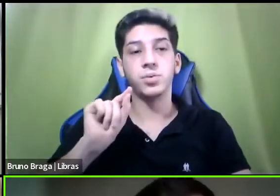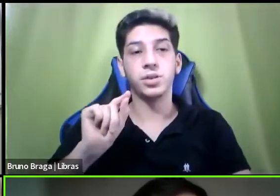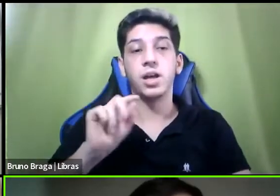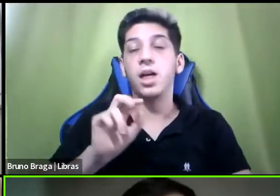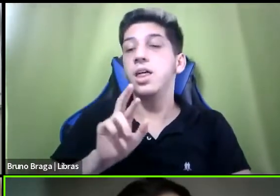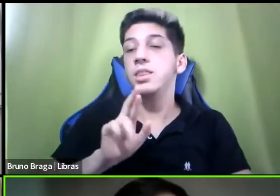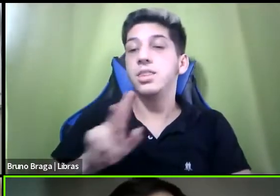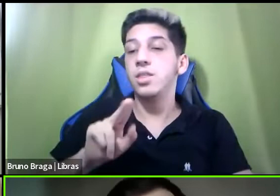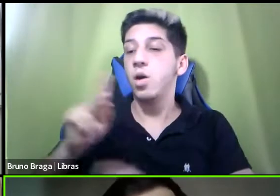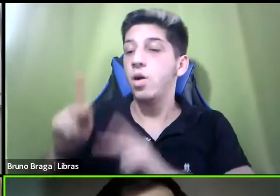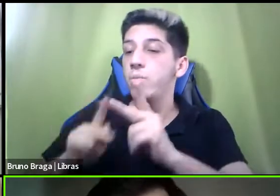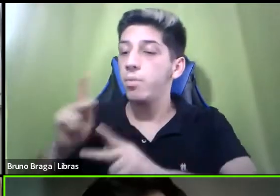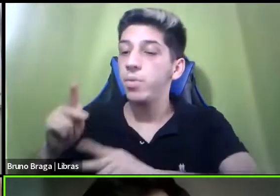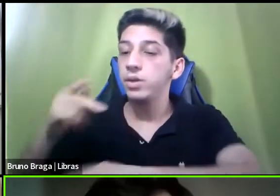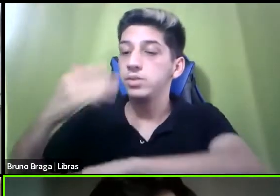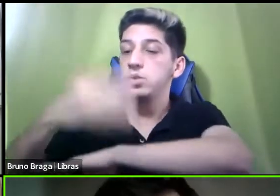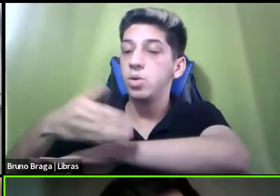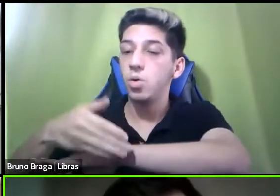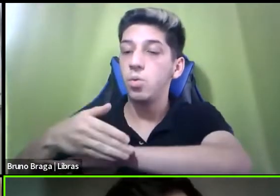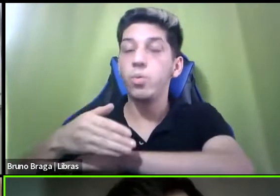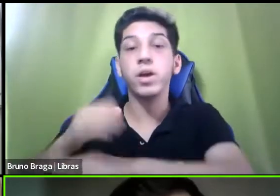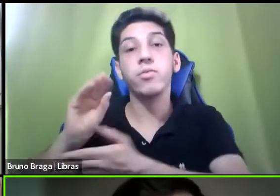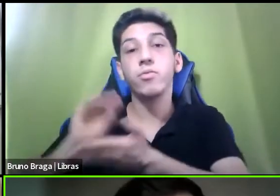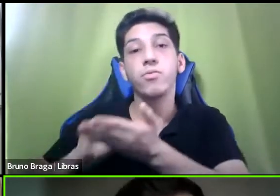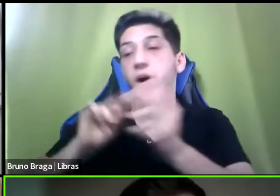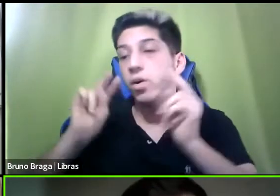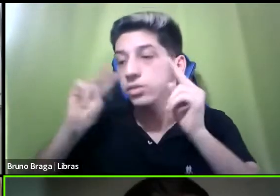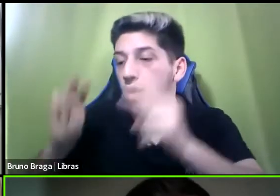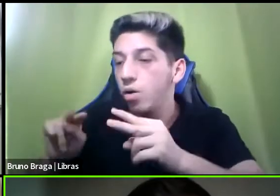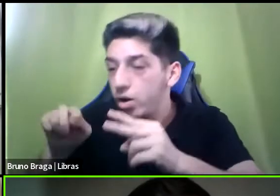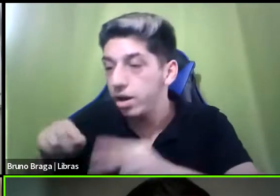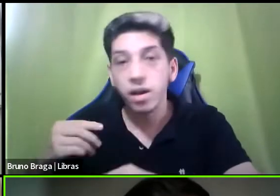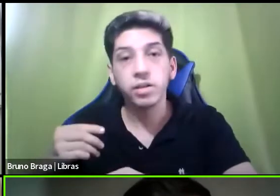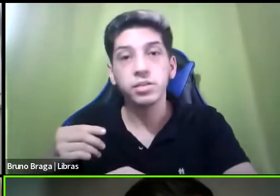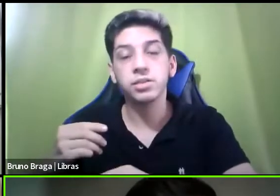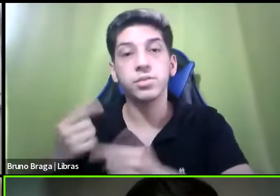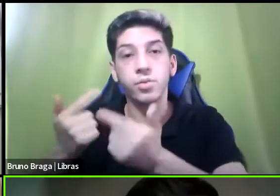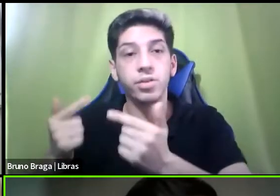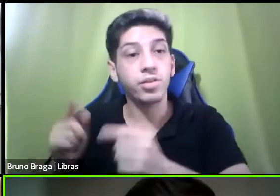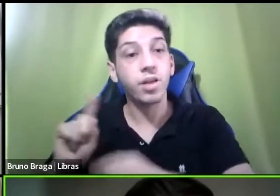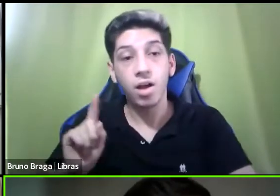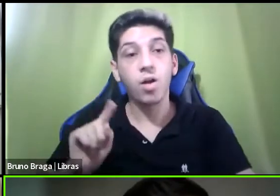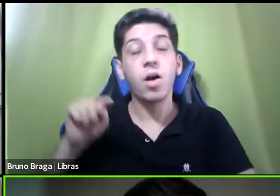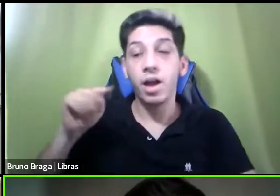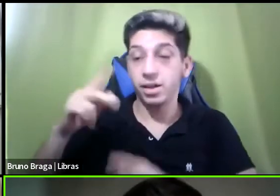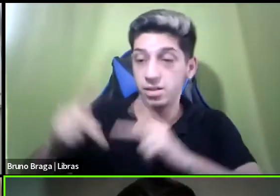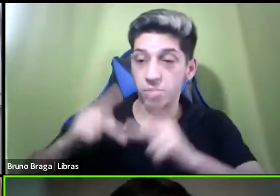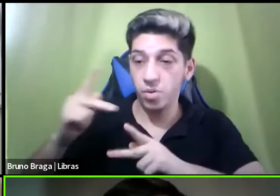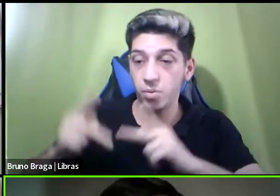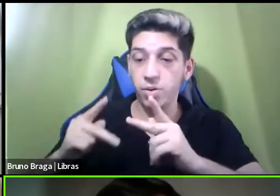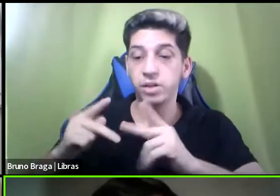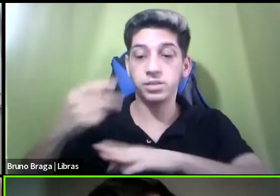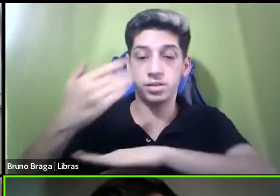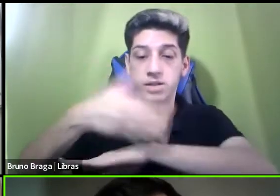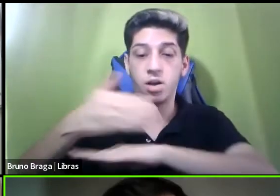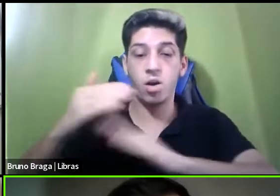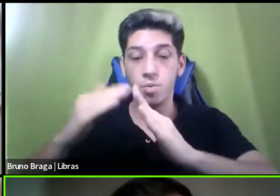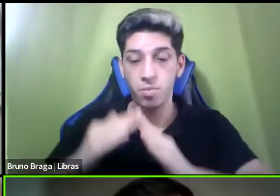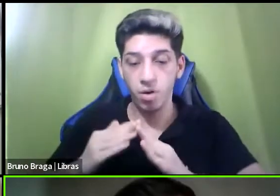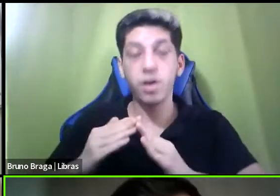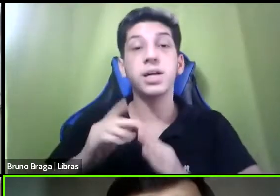população em situação de rua que é invisível na verdade a população em situação de rua ela tem sido